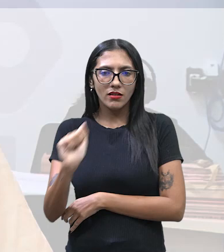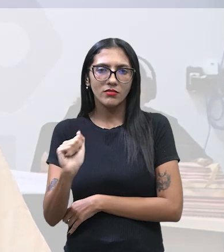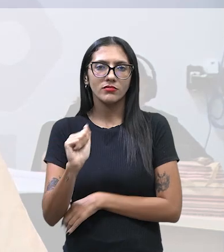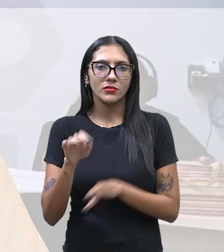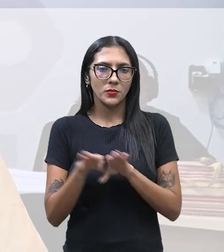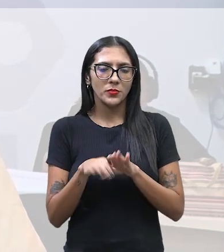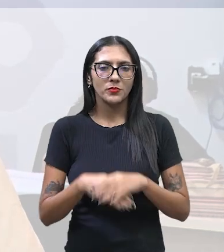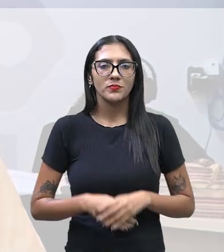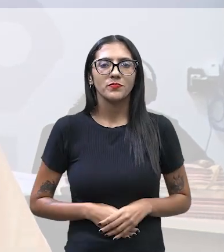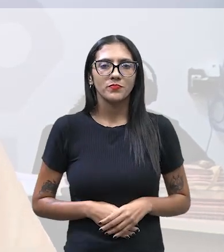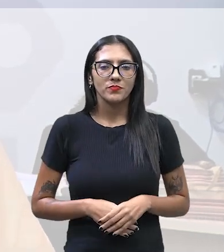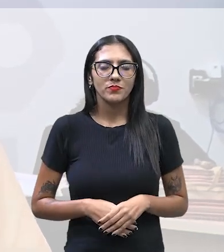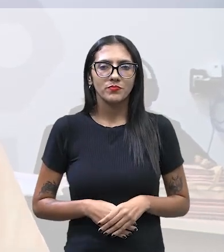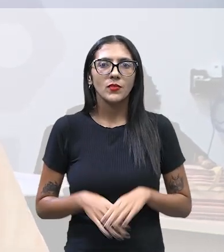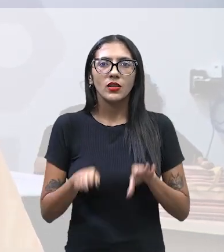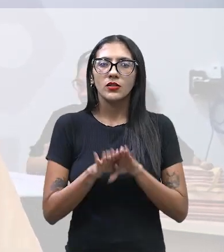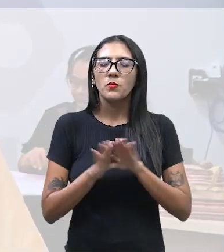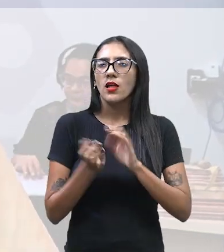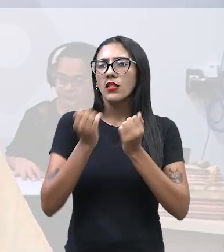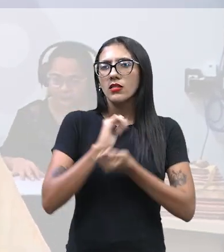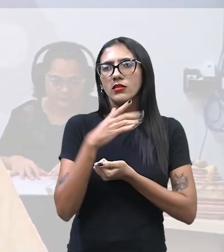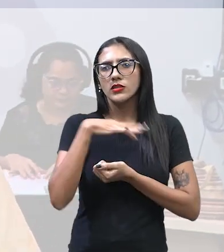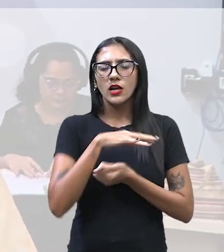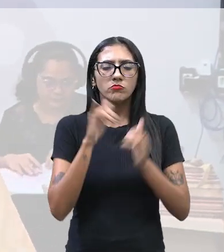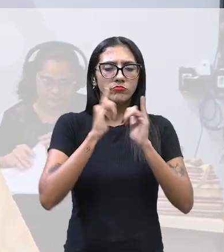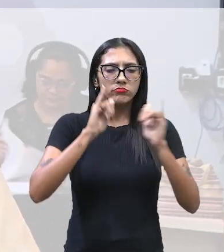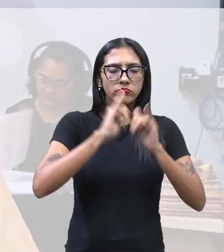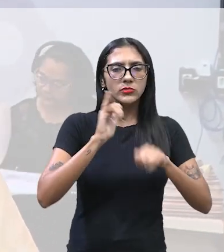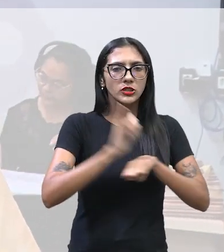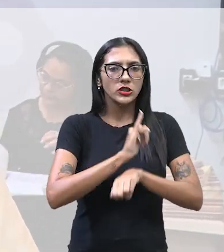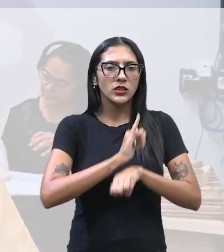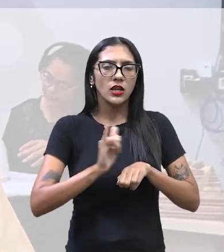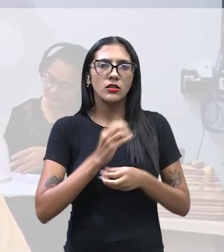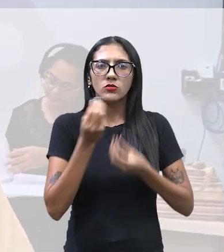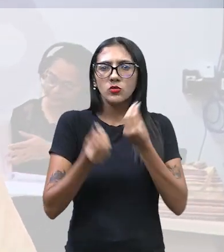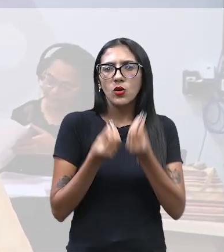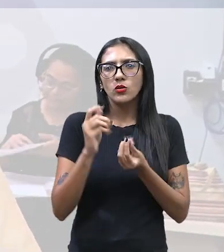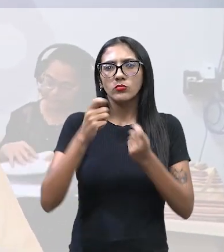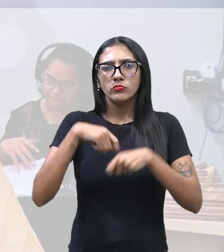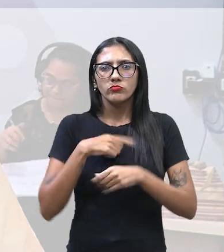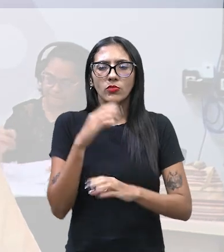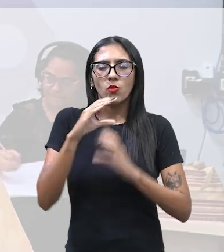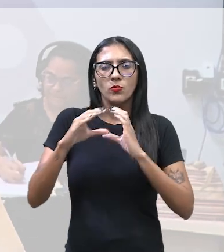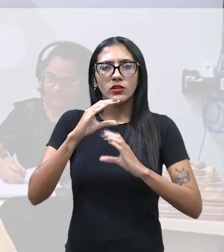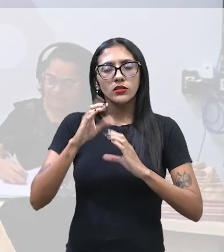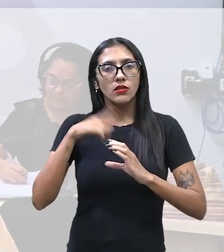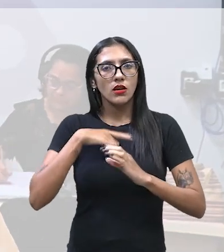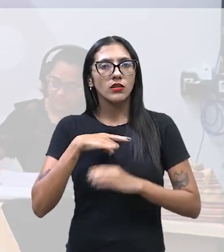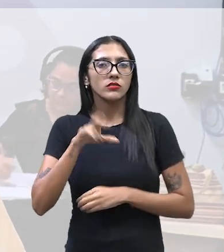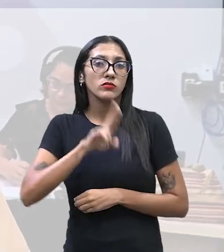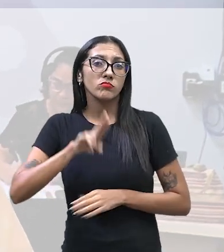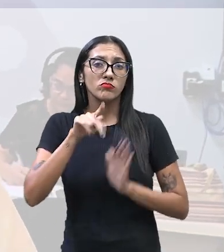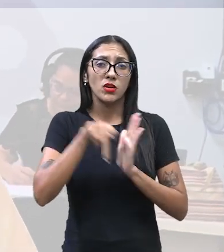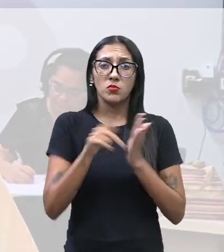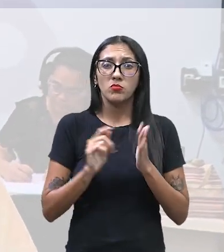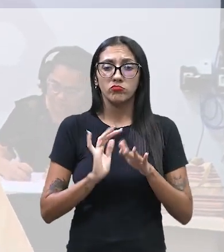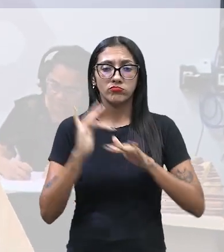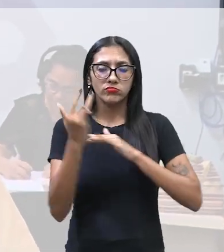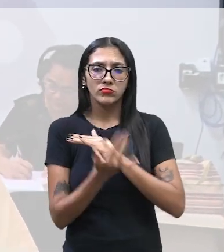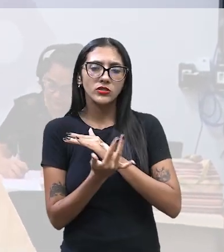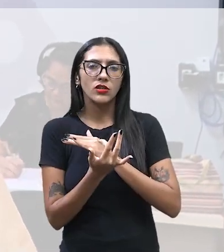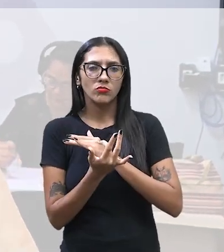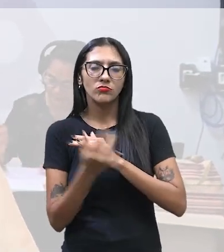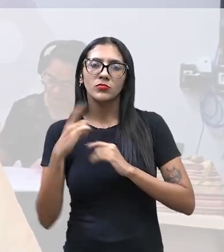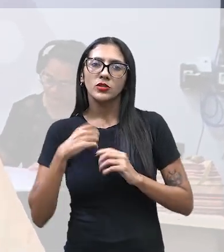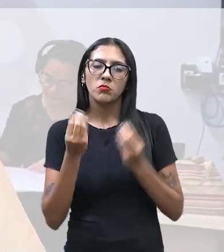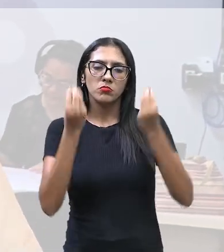Voltando para a questão do marketing, quando as lojas querem se comunicar com os clientes, por exemplo, elas utilizam ali o meio digital para